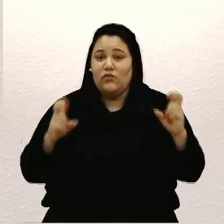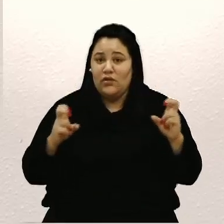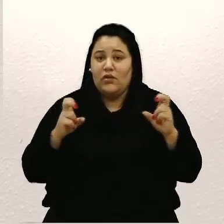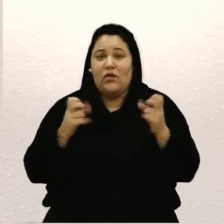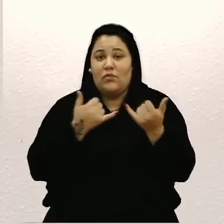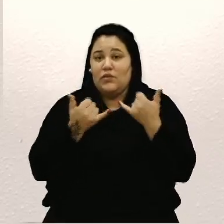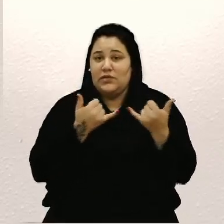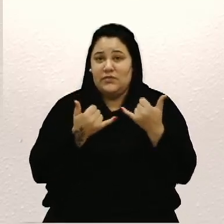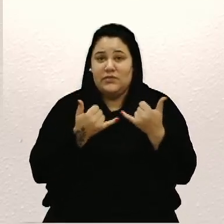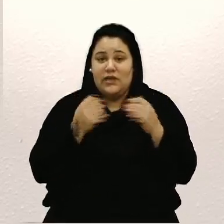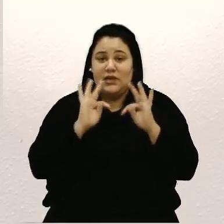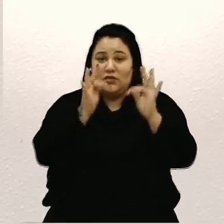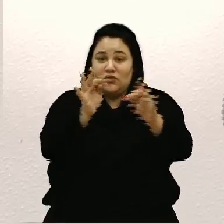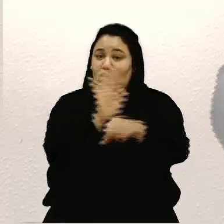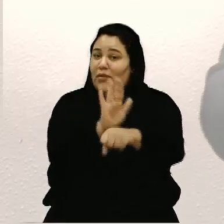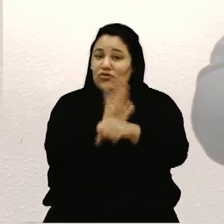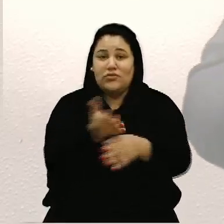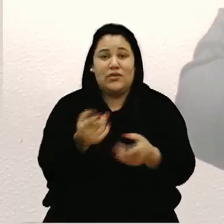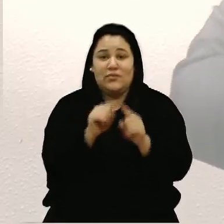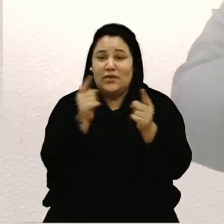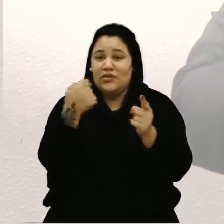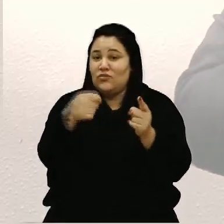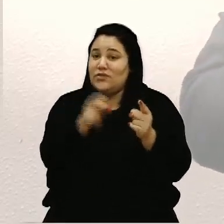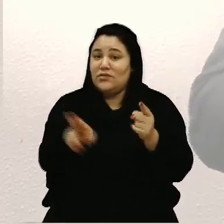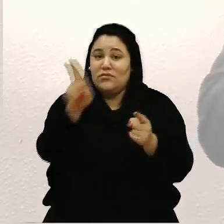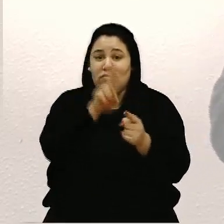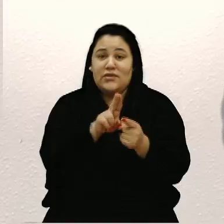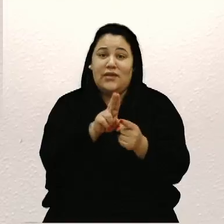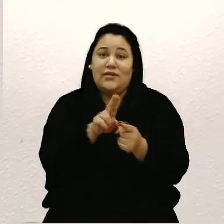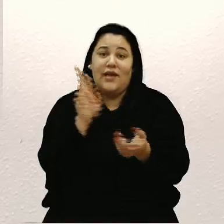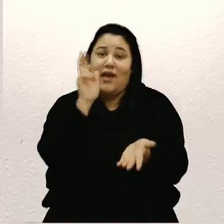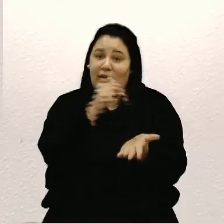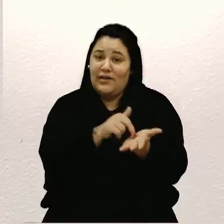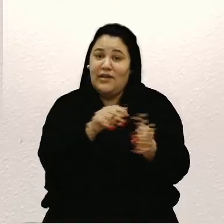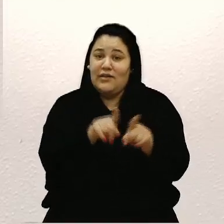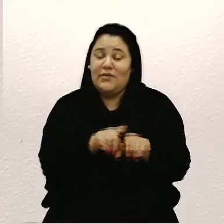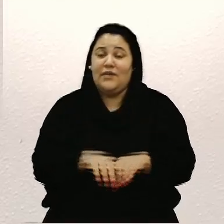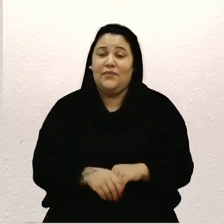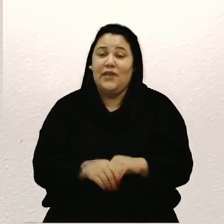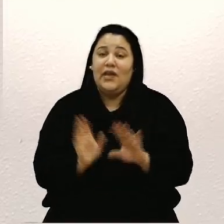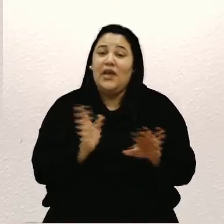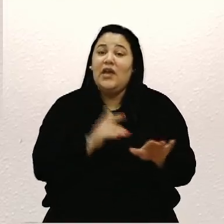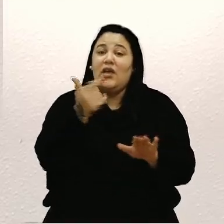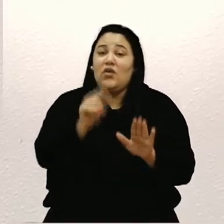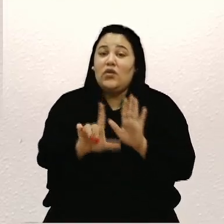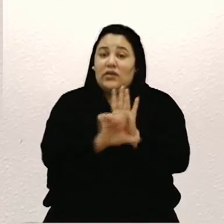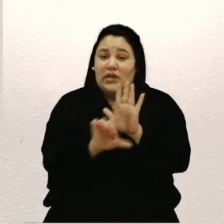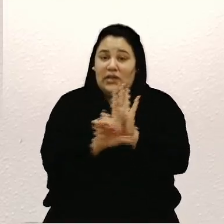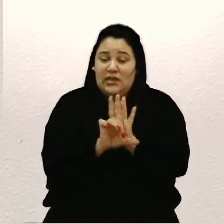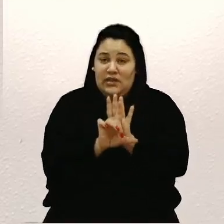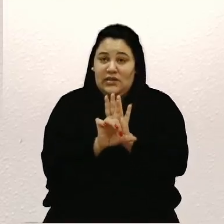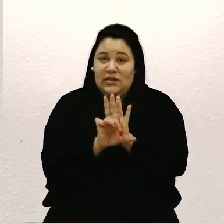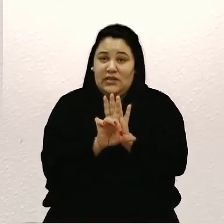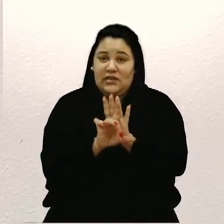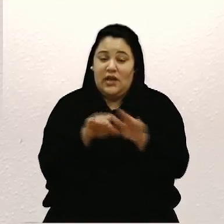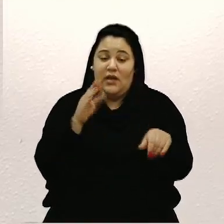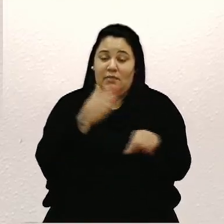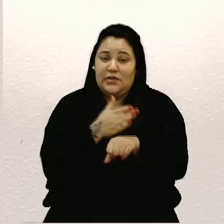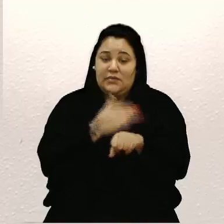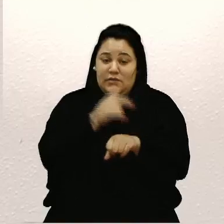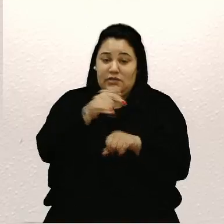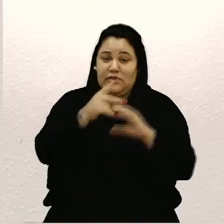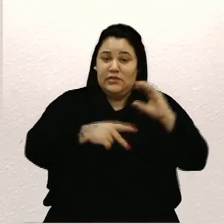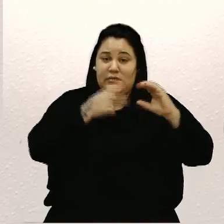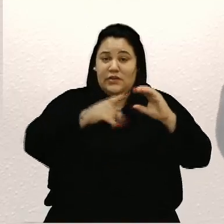vem para ajudar, mas a gente precisa aplicar. E outra lei que está tramitando dentro desta casa, porque eu fiz